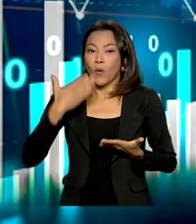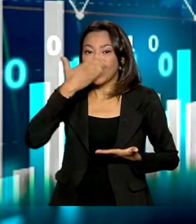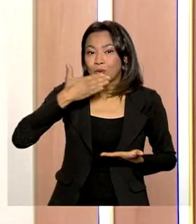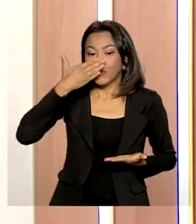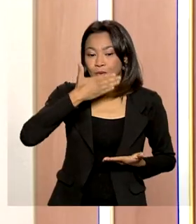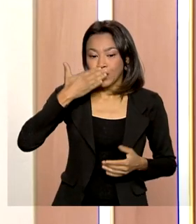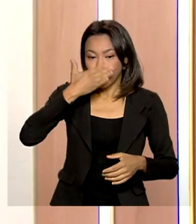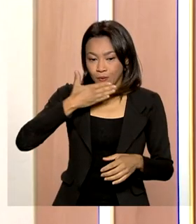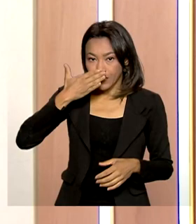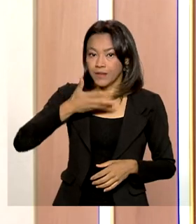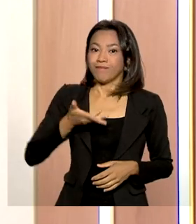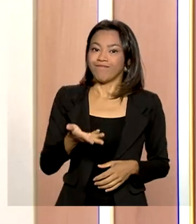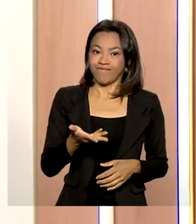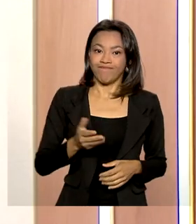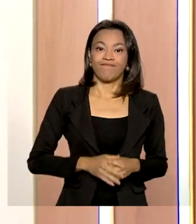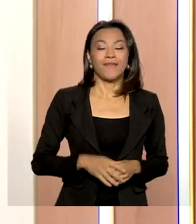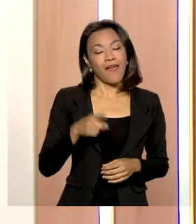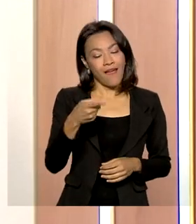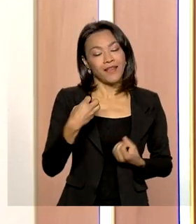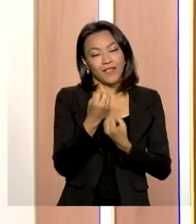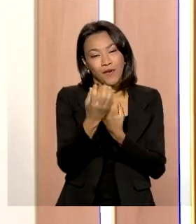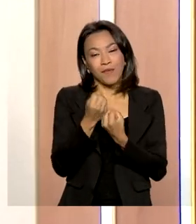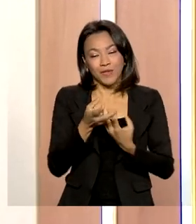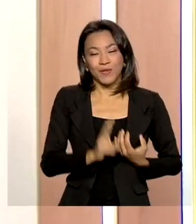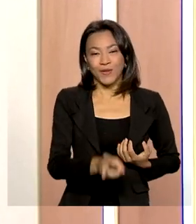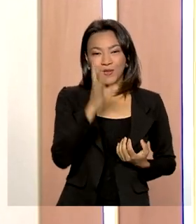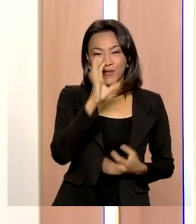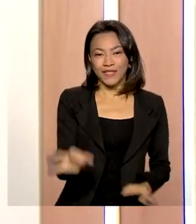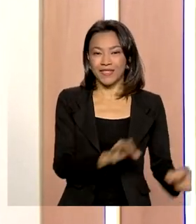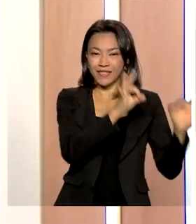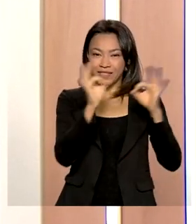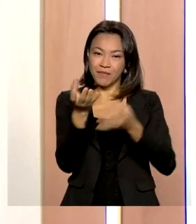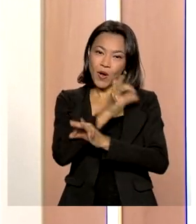cristal. Essa é a informação que nós temos para você hoje. Continue conosco e tenha um ótimo dia.